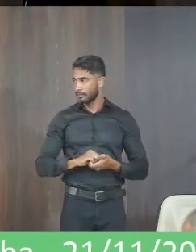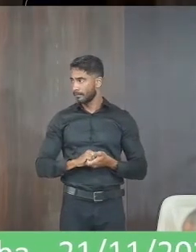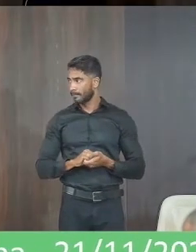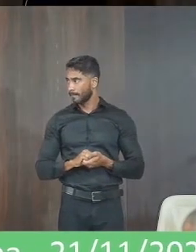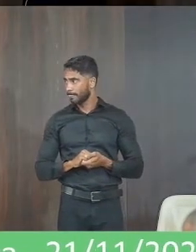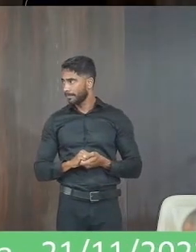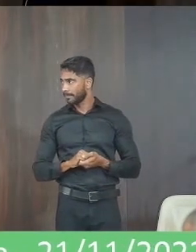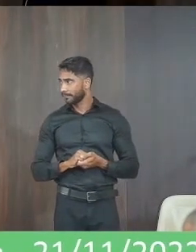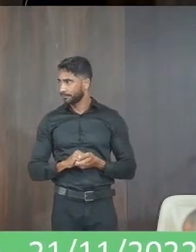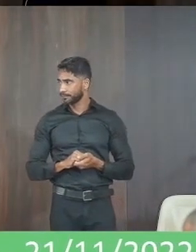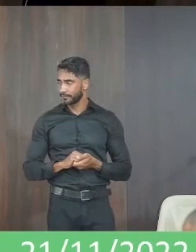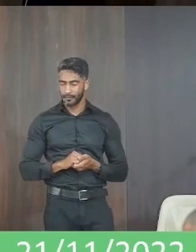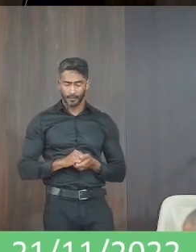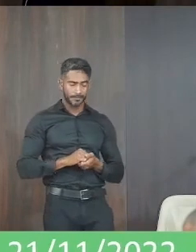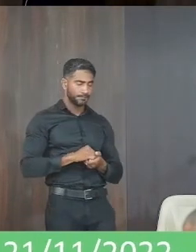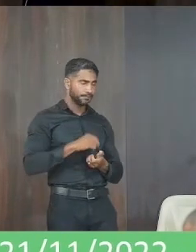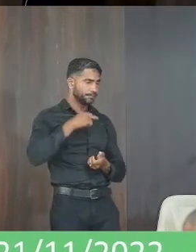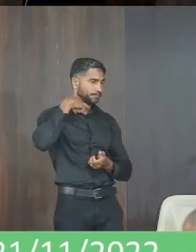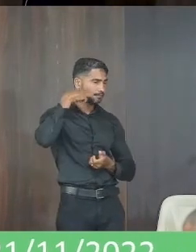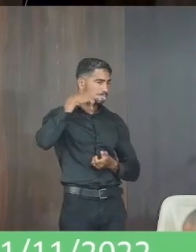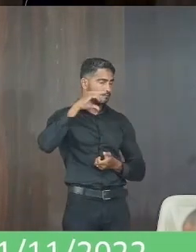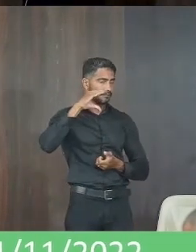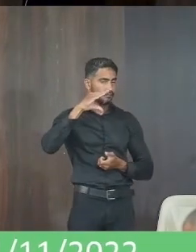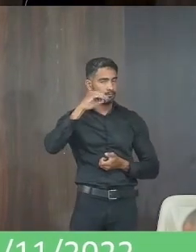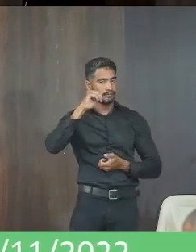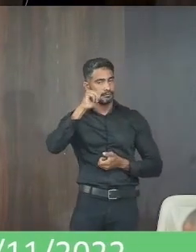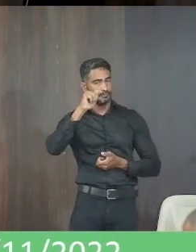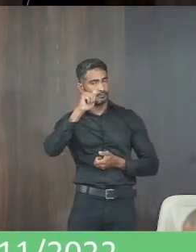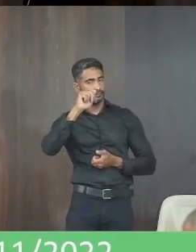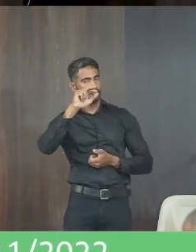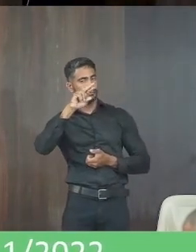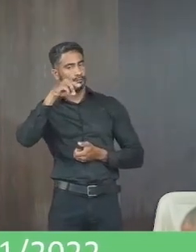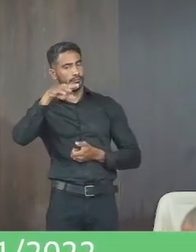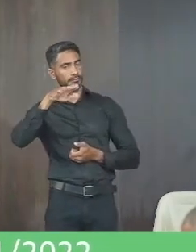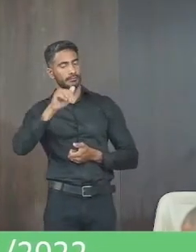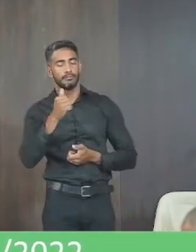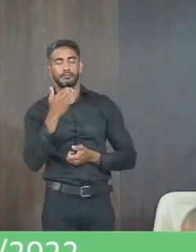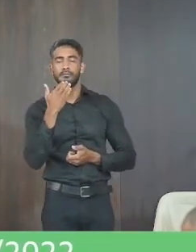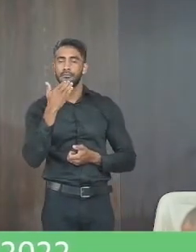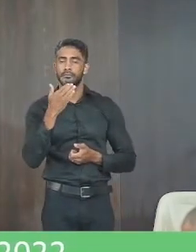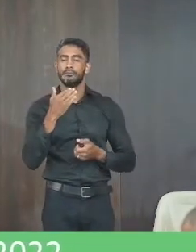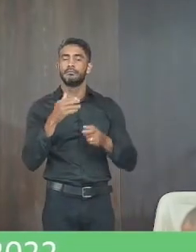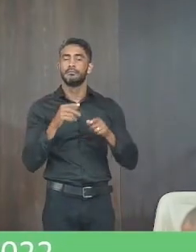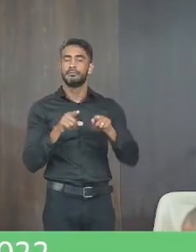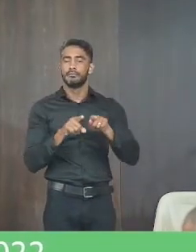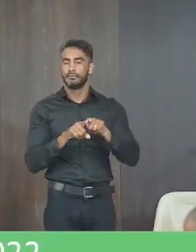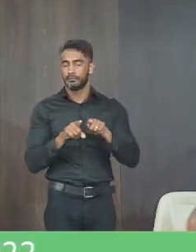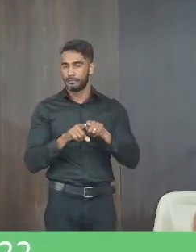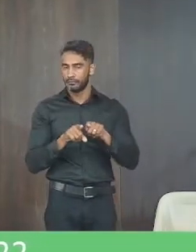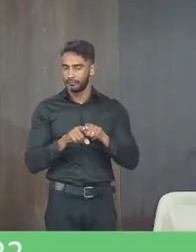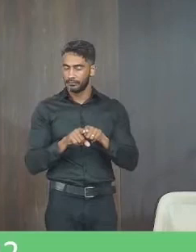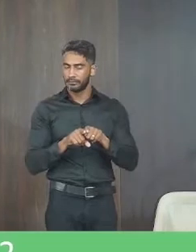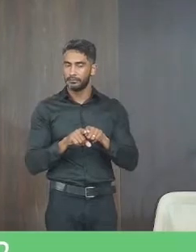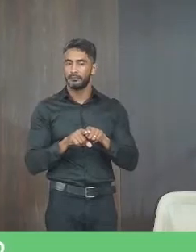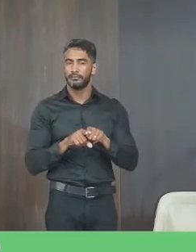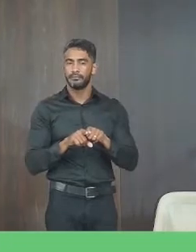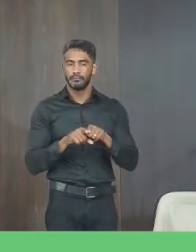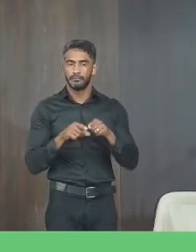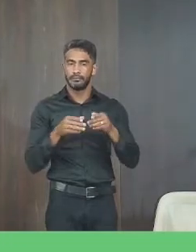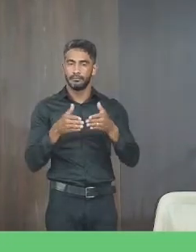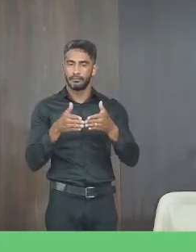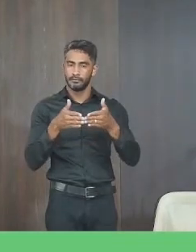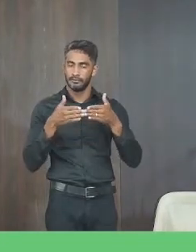uma parte senhor presidente vereadora carmelina ter essa palavra eu pedi também eu solicitei entrei com